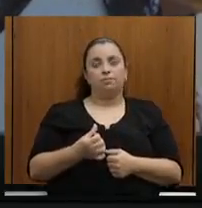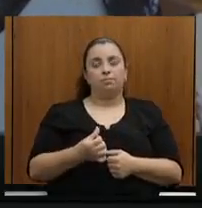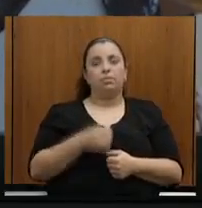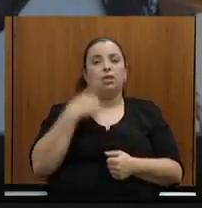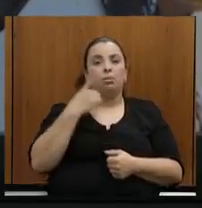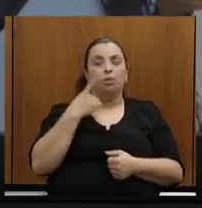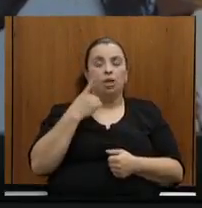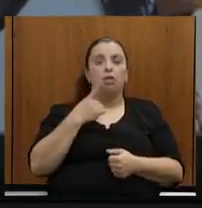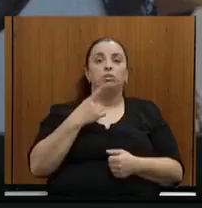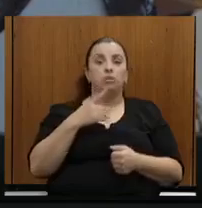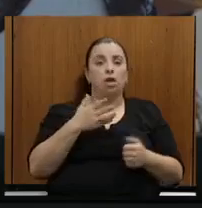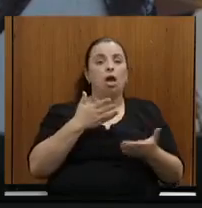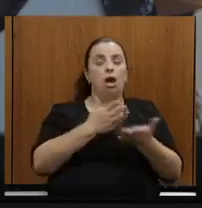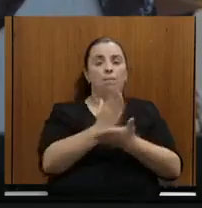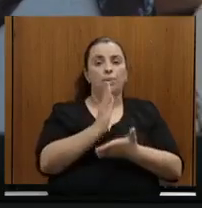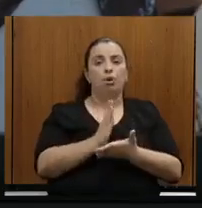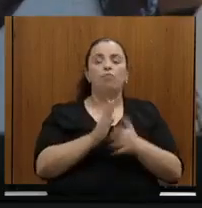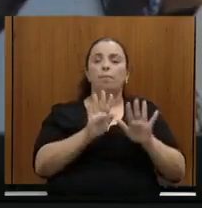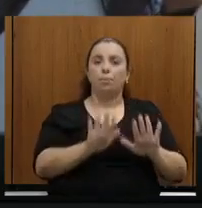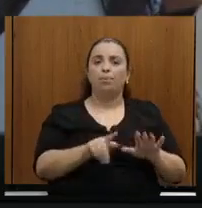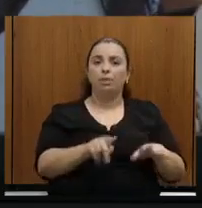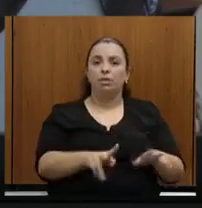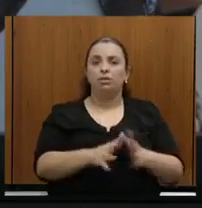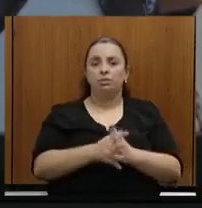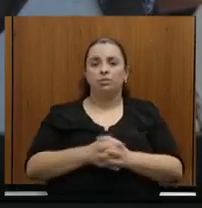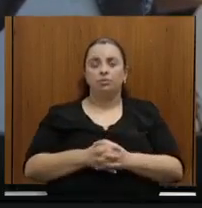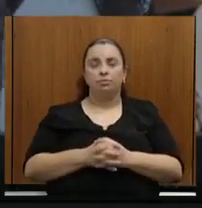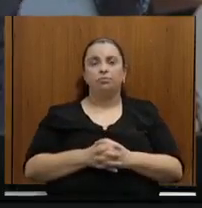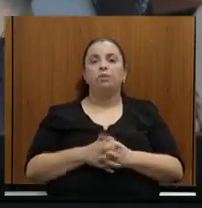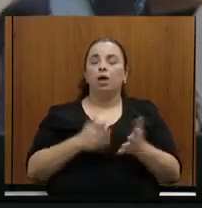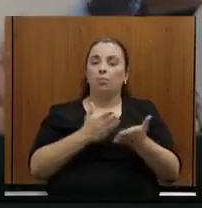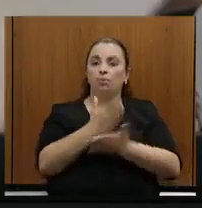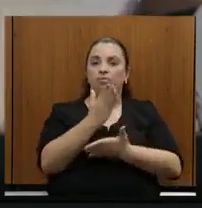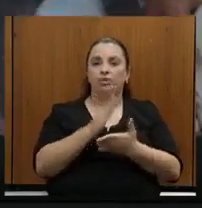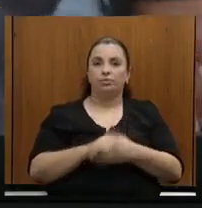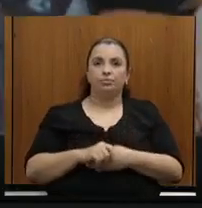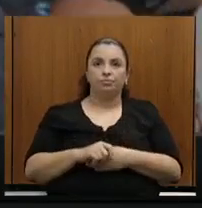Deputados, que aprovam o permanente como estão. Aprovado.